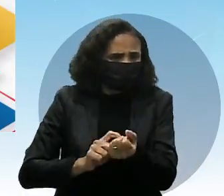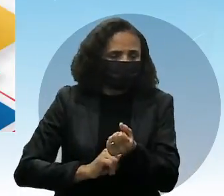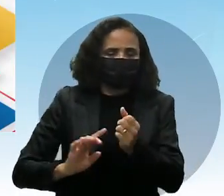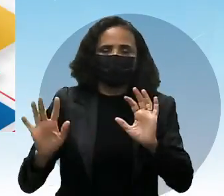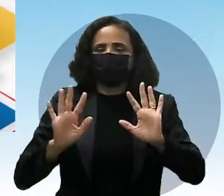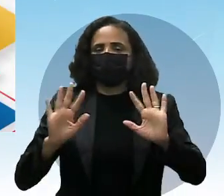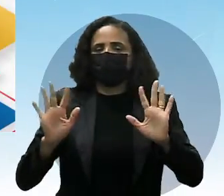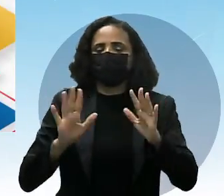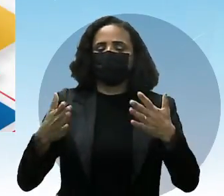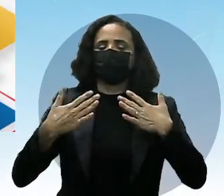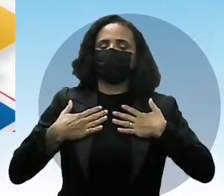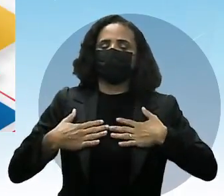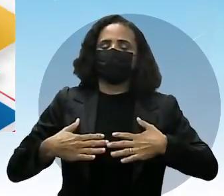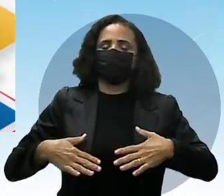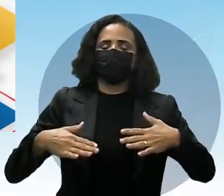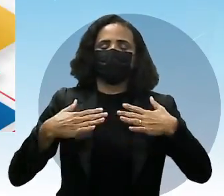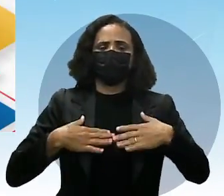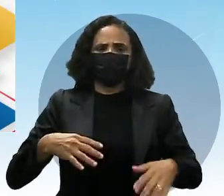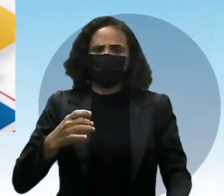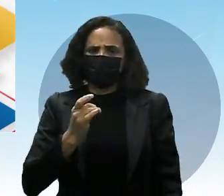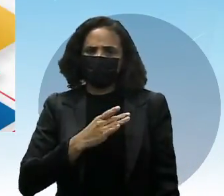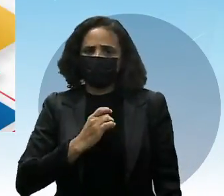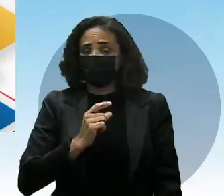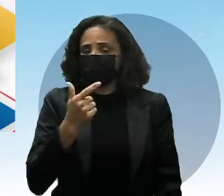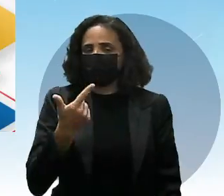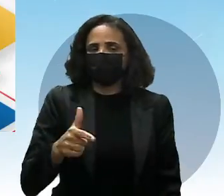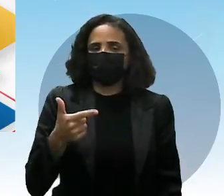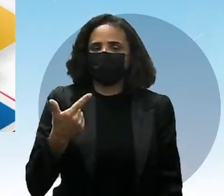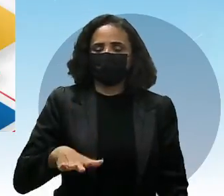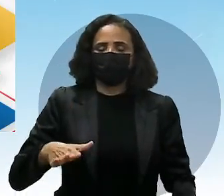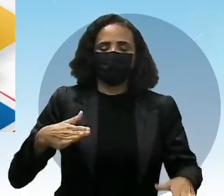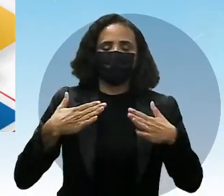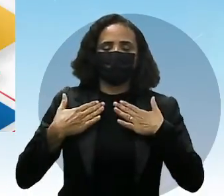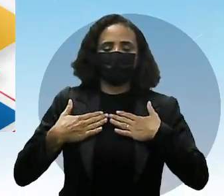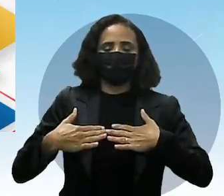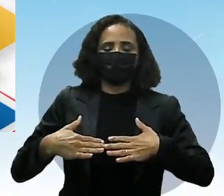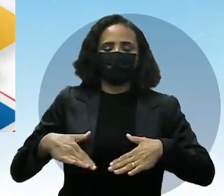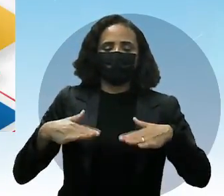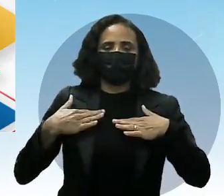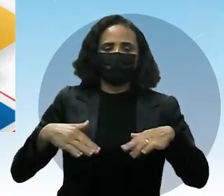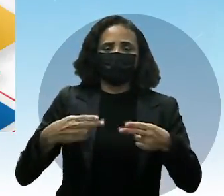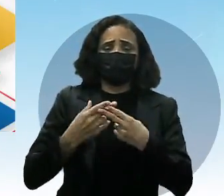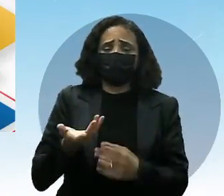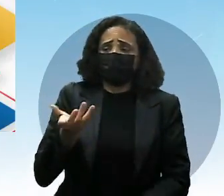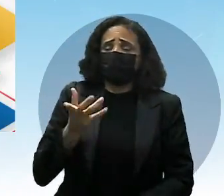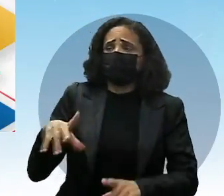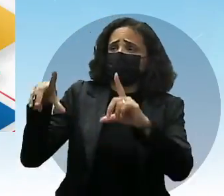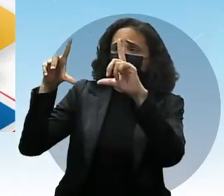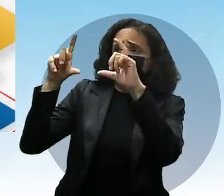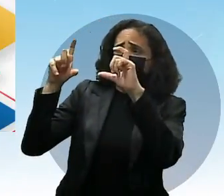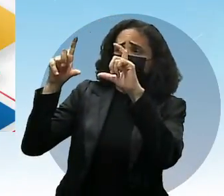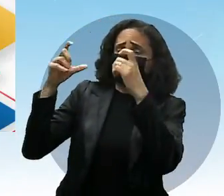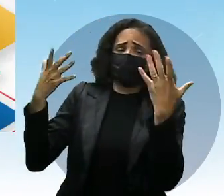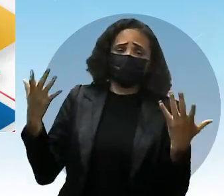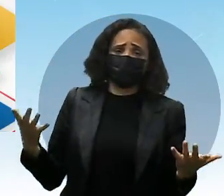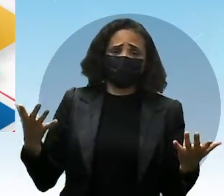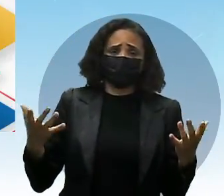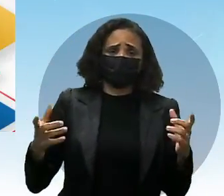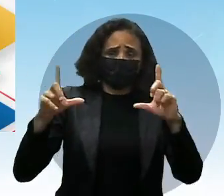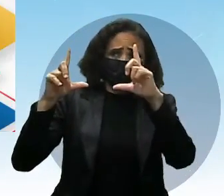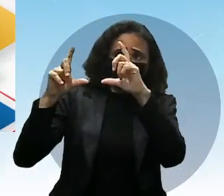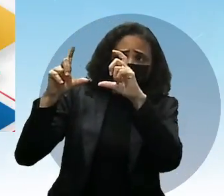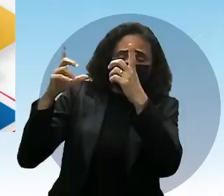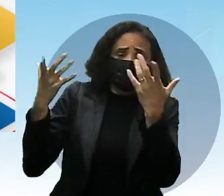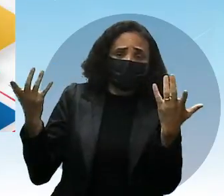Nem um pouco com medo. Ele está ali calmo e pleno, querendo apenas tirar a sua selfie com a morte para